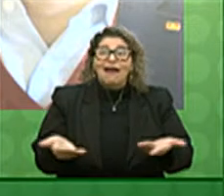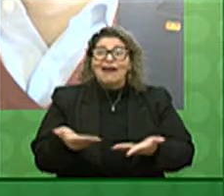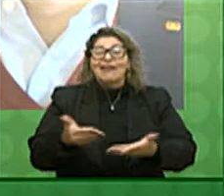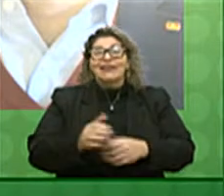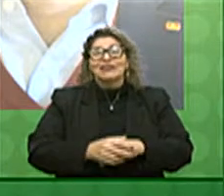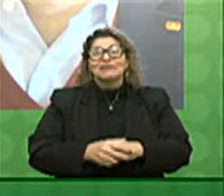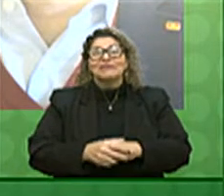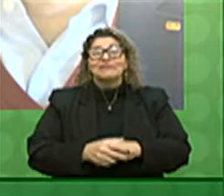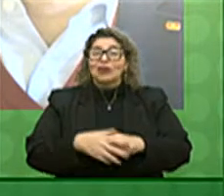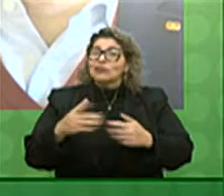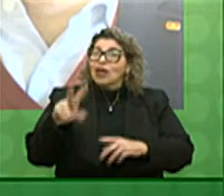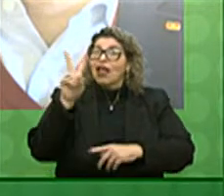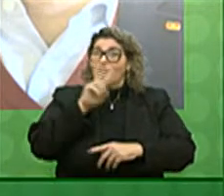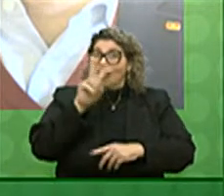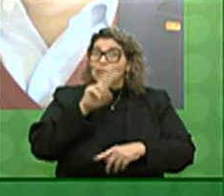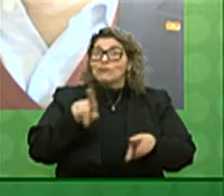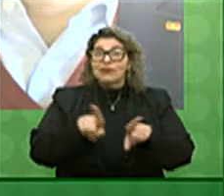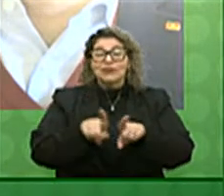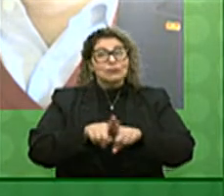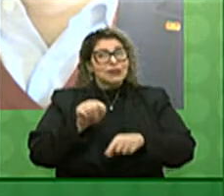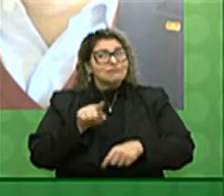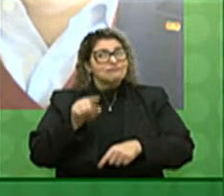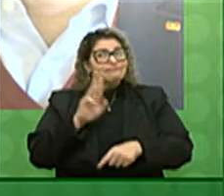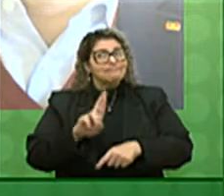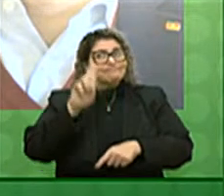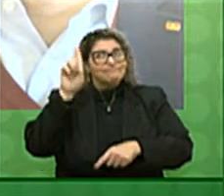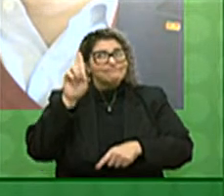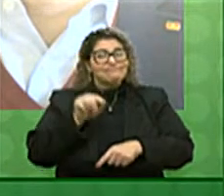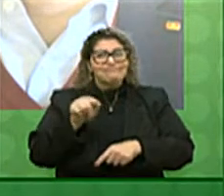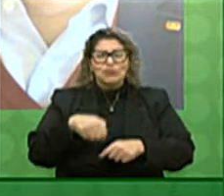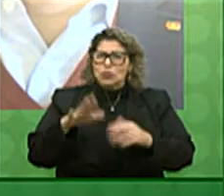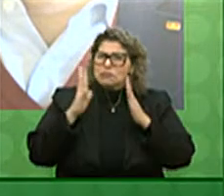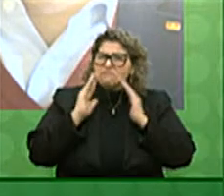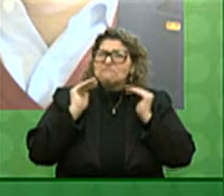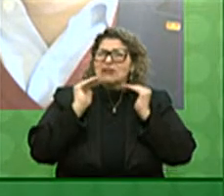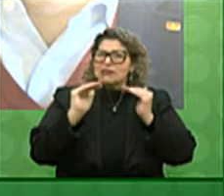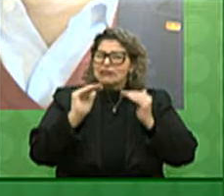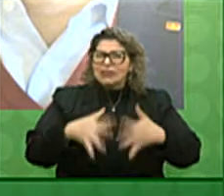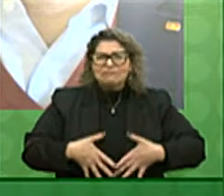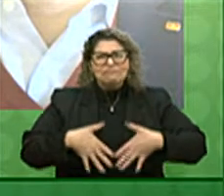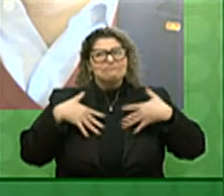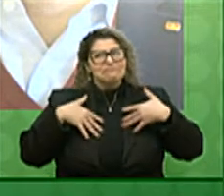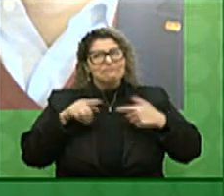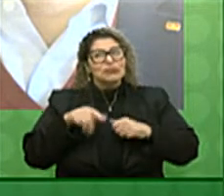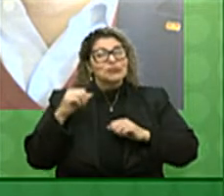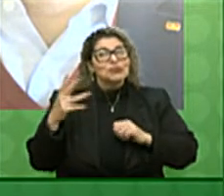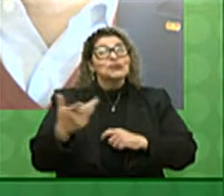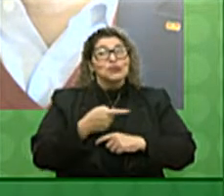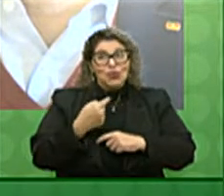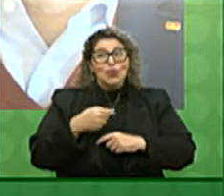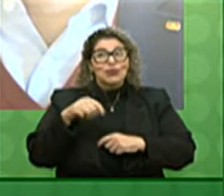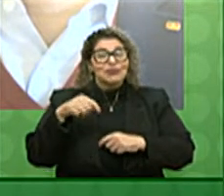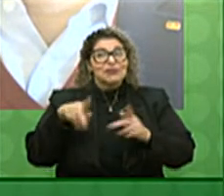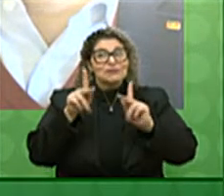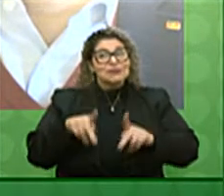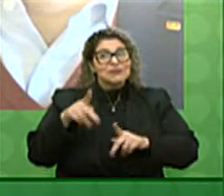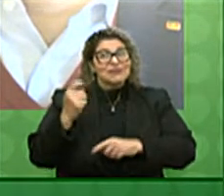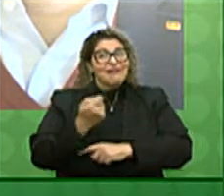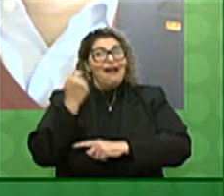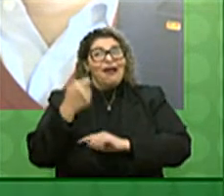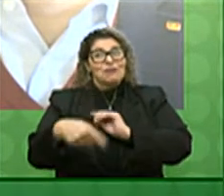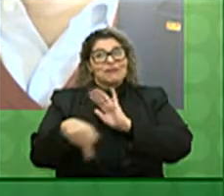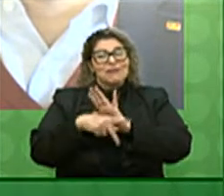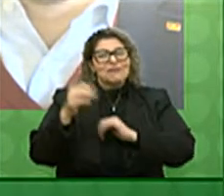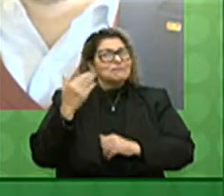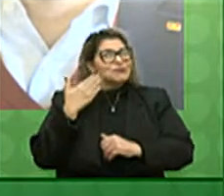eu quero ressaltar aqui que o senhor é muito respeitado e admirado por todo o povo gaúcho. Então, muito obrigado e,